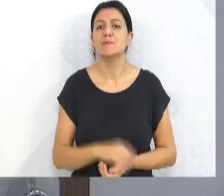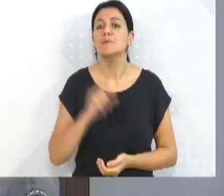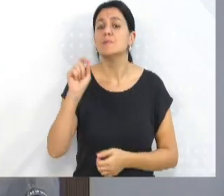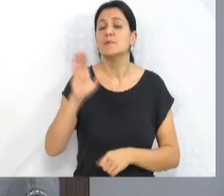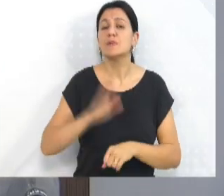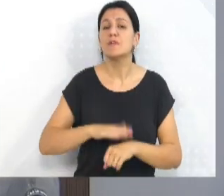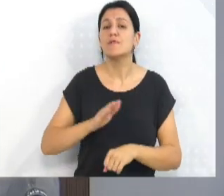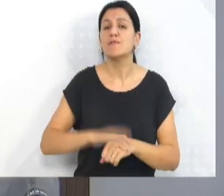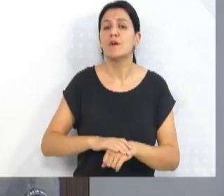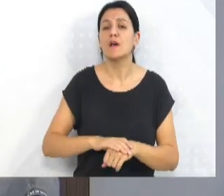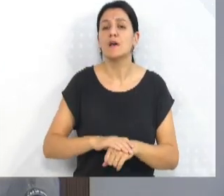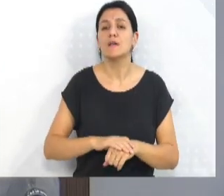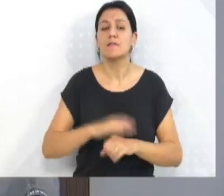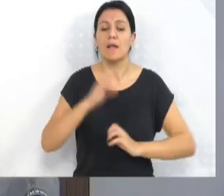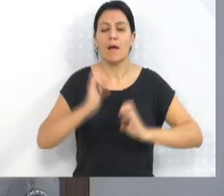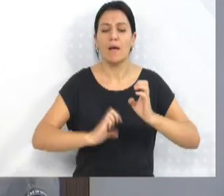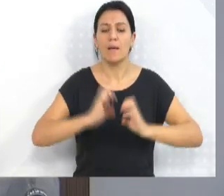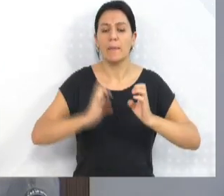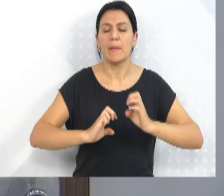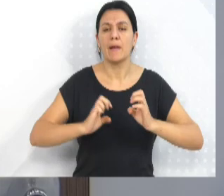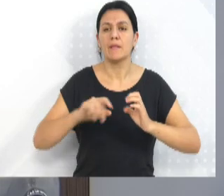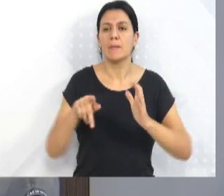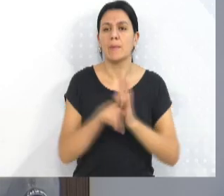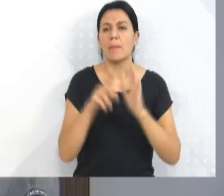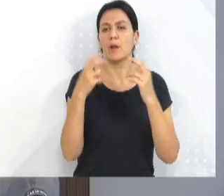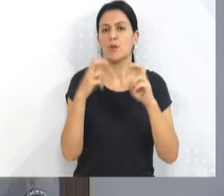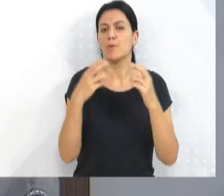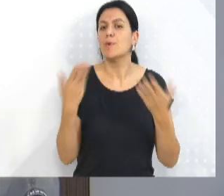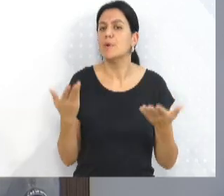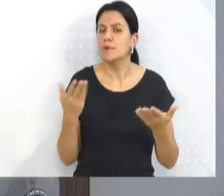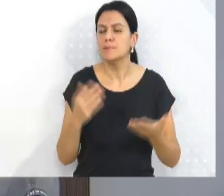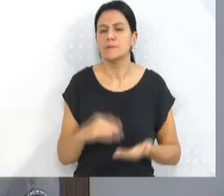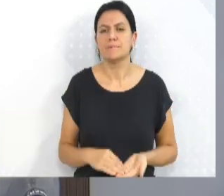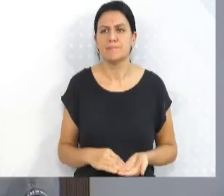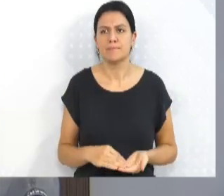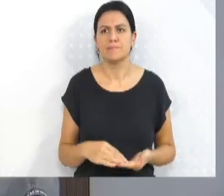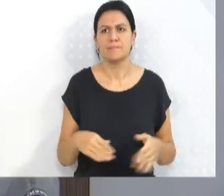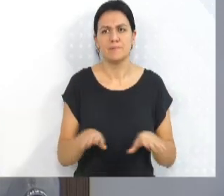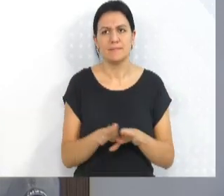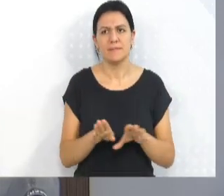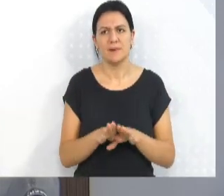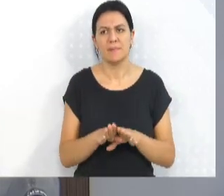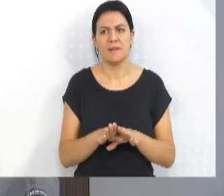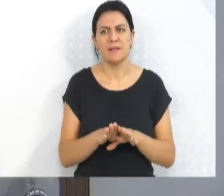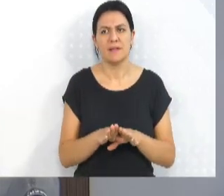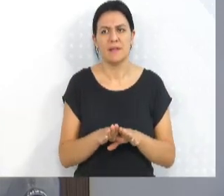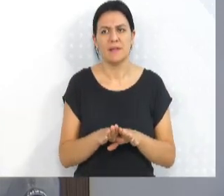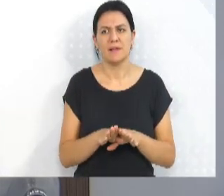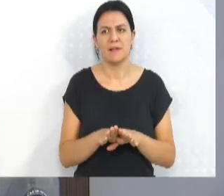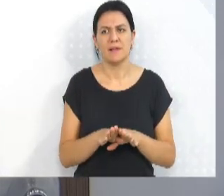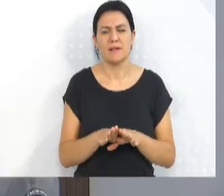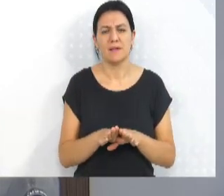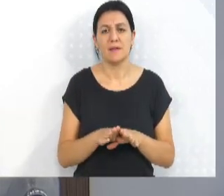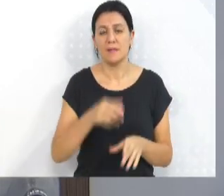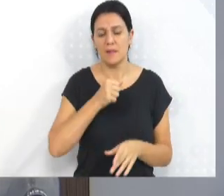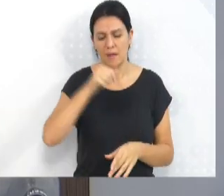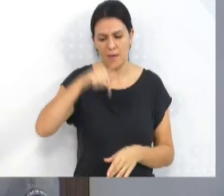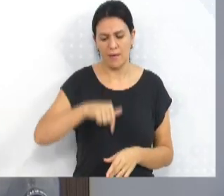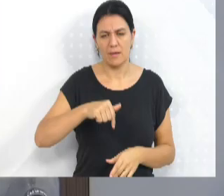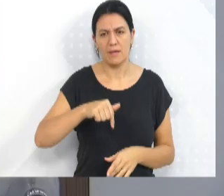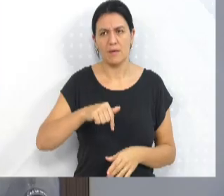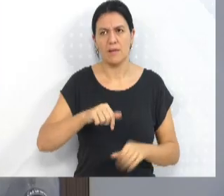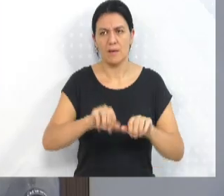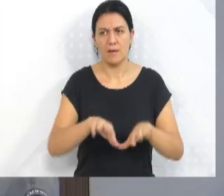empresa Blue Mob com o povo trabalhador nessa cidade. Falava, inclusive, no pronunciamento e na fala de hoje, na